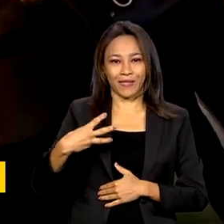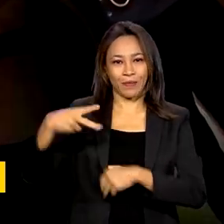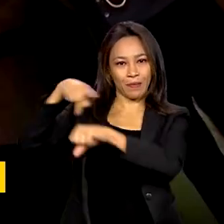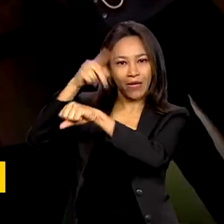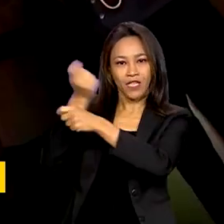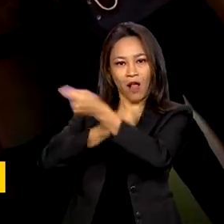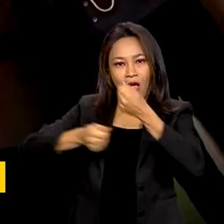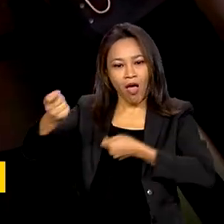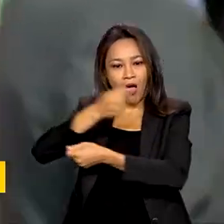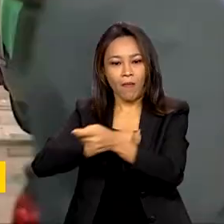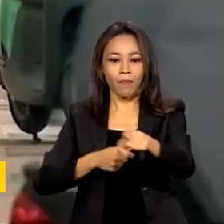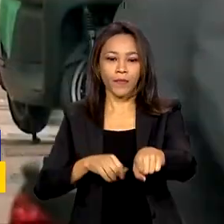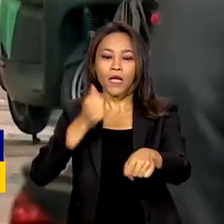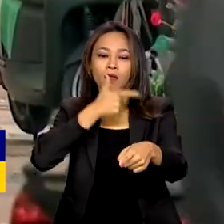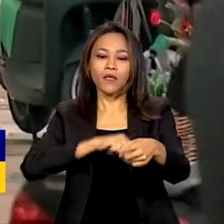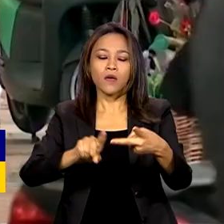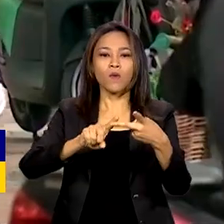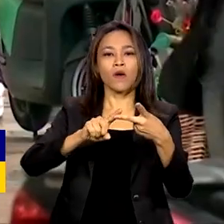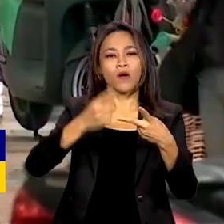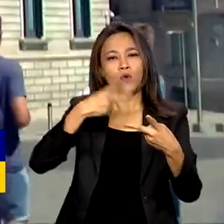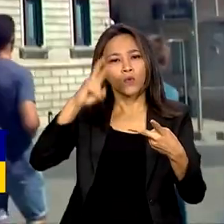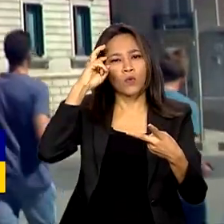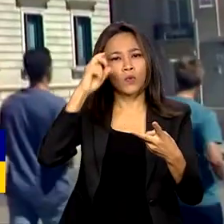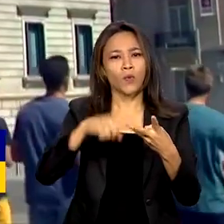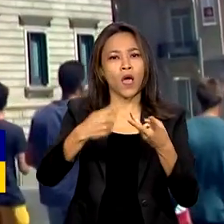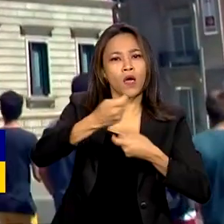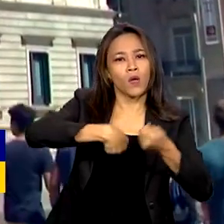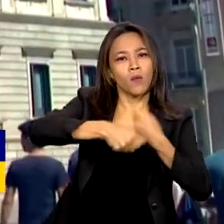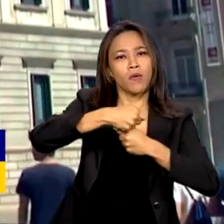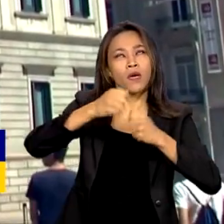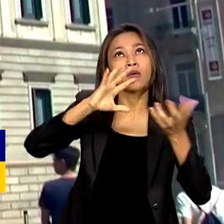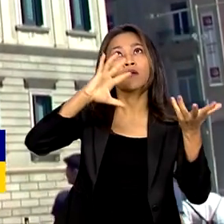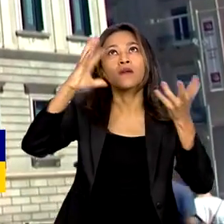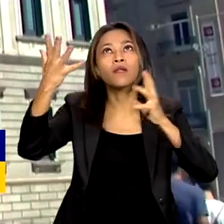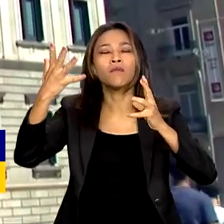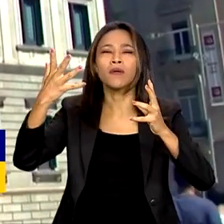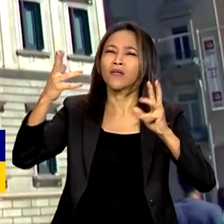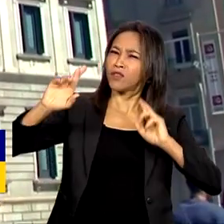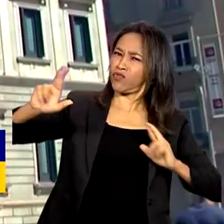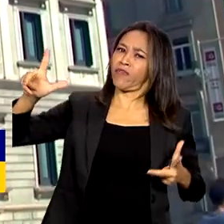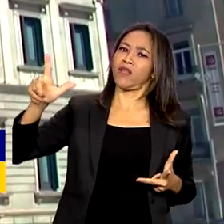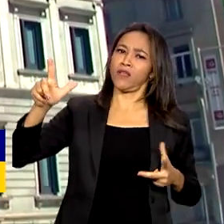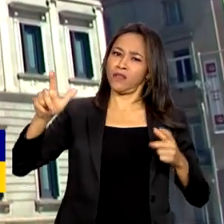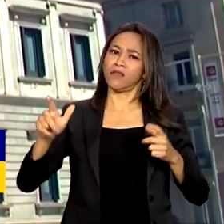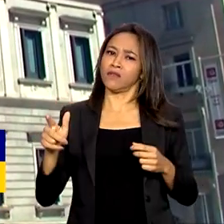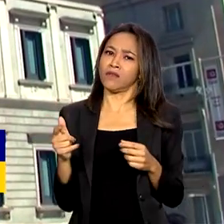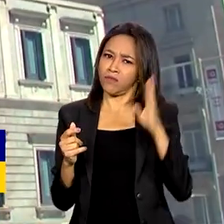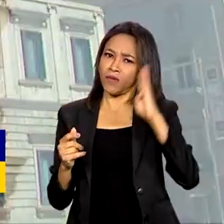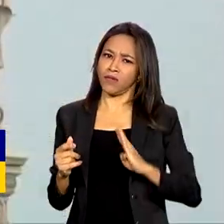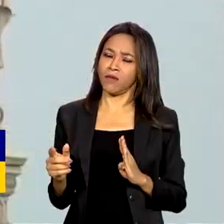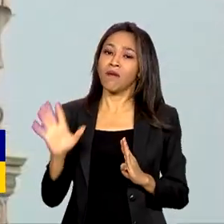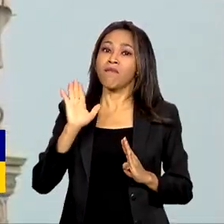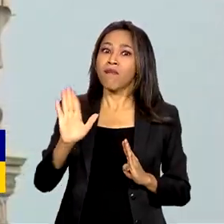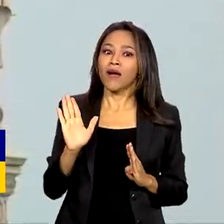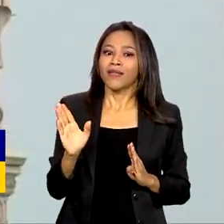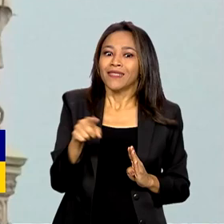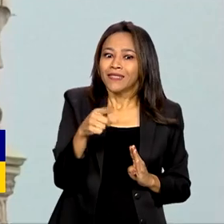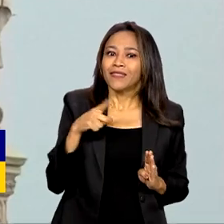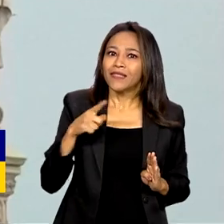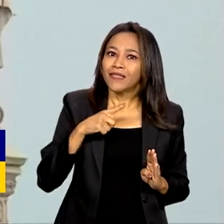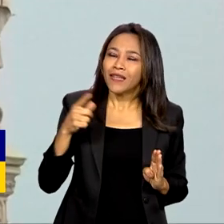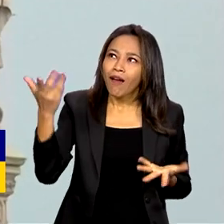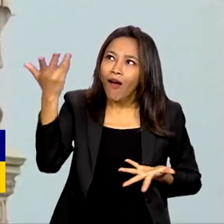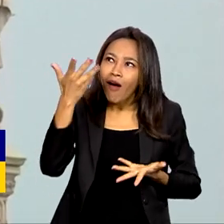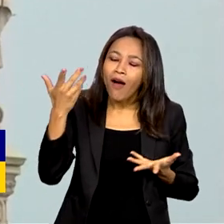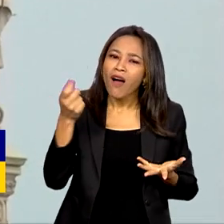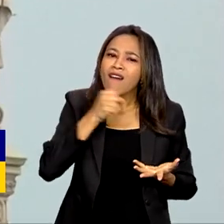Língua, cultura, economia, clima e o sistema político são muito diferentes, mas laços antigos unem Brasil e